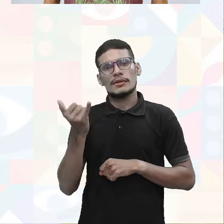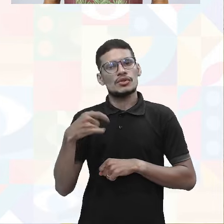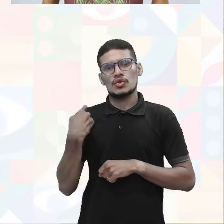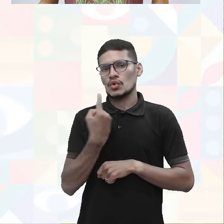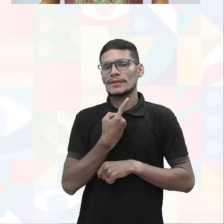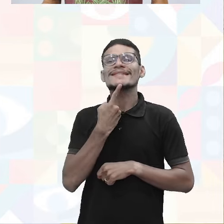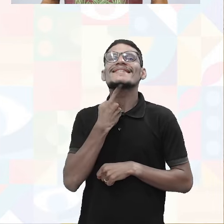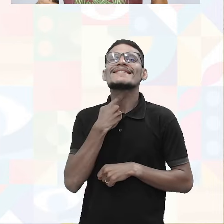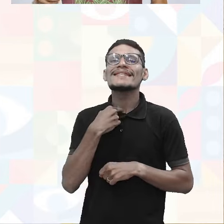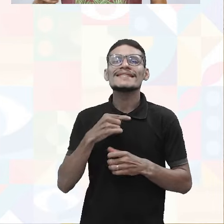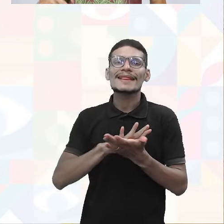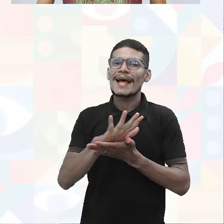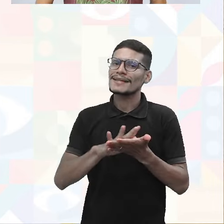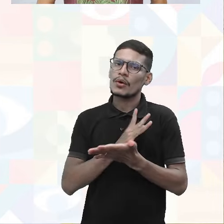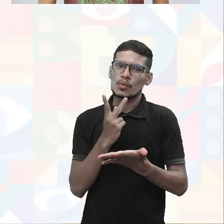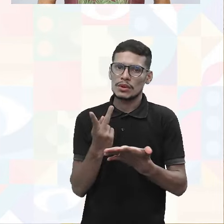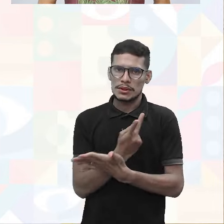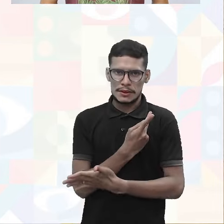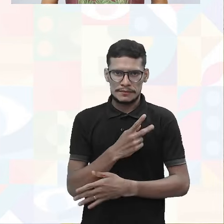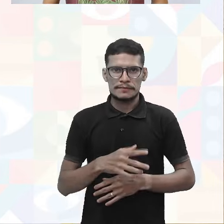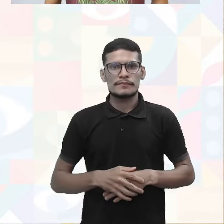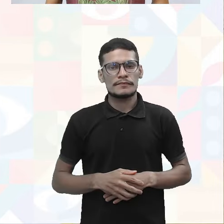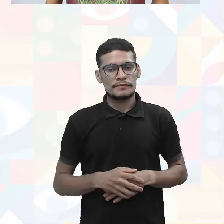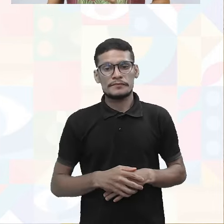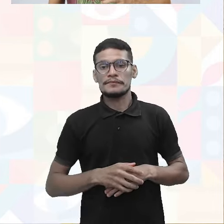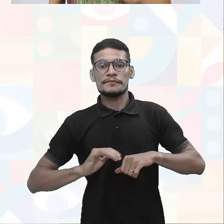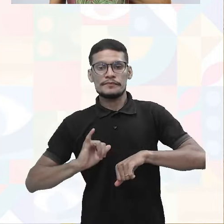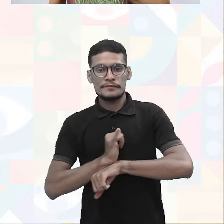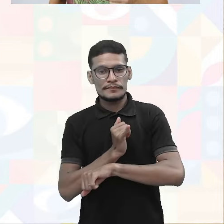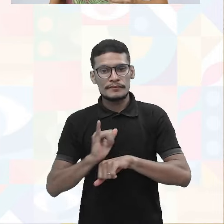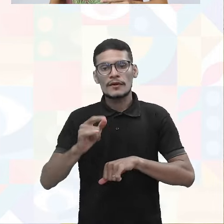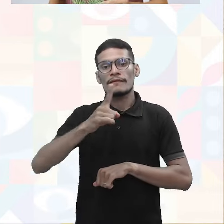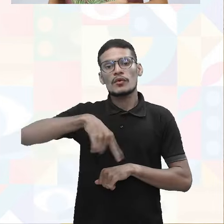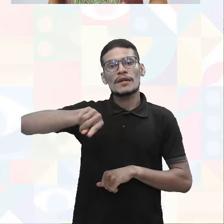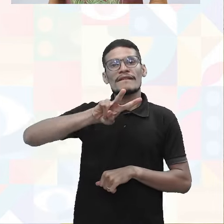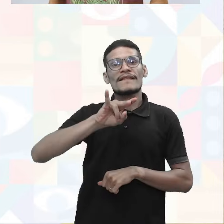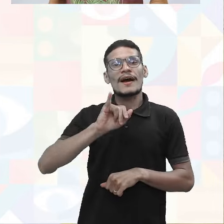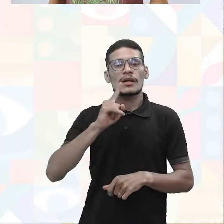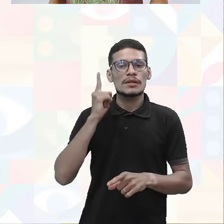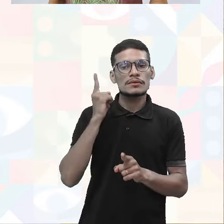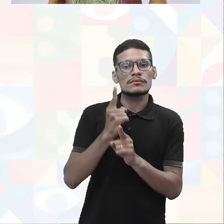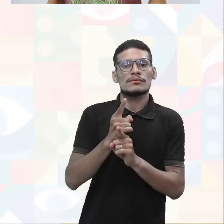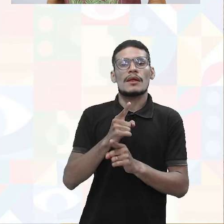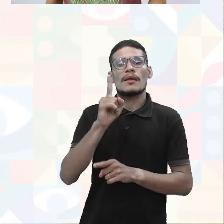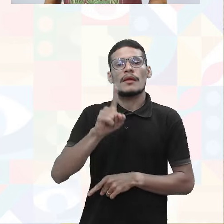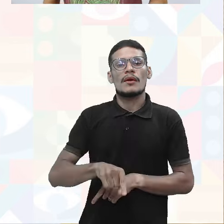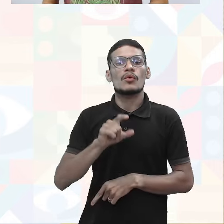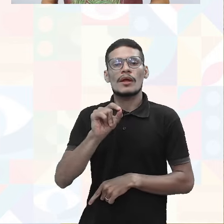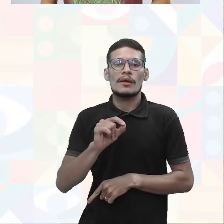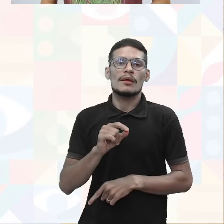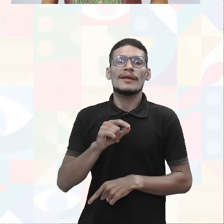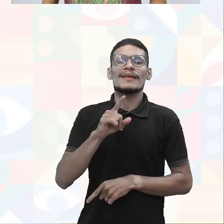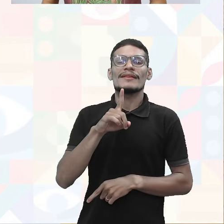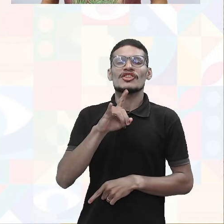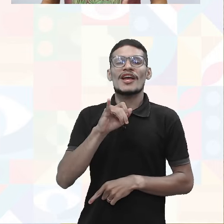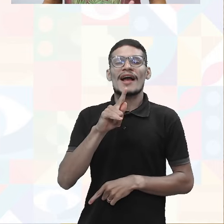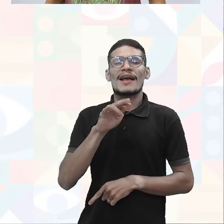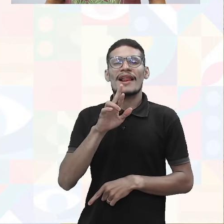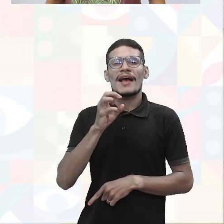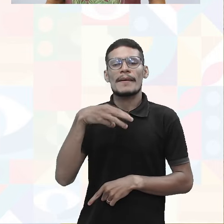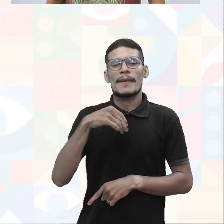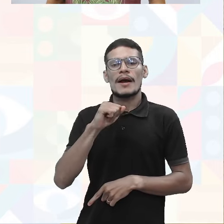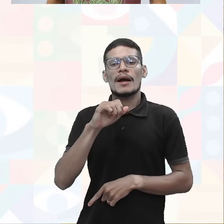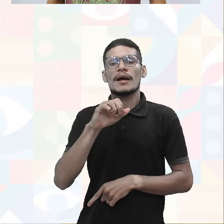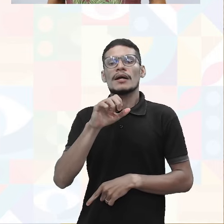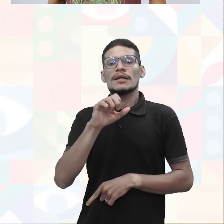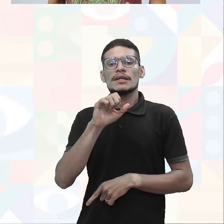deseja que ocorram. Uma técnica que vocês agora vão ver, que é o diagrama de Shikawa, é uma técnica realmente muito